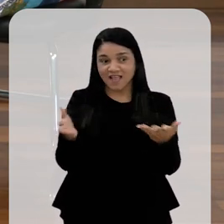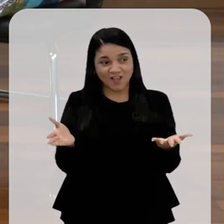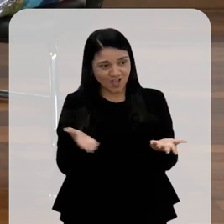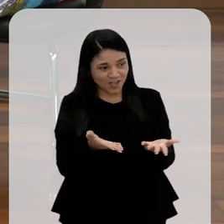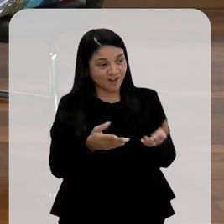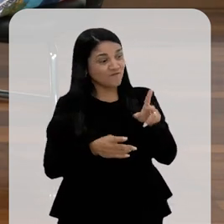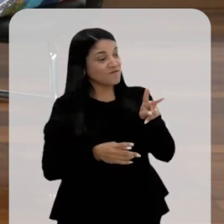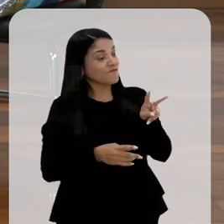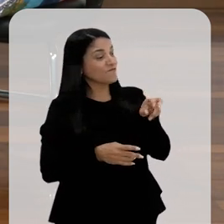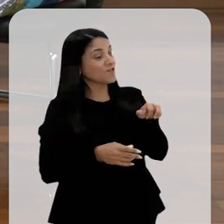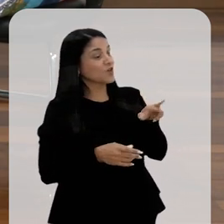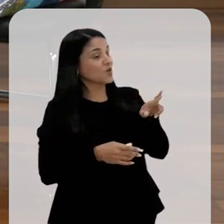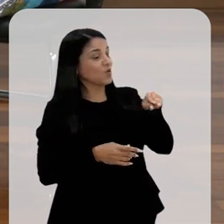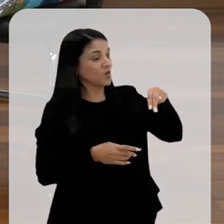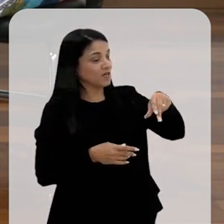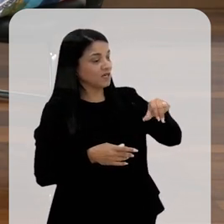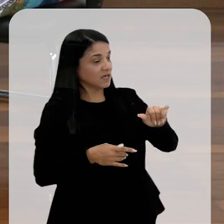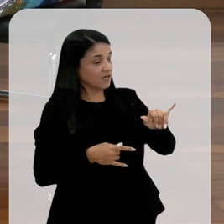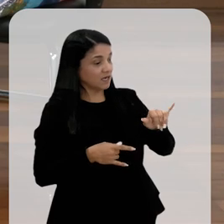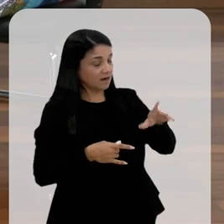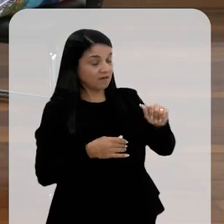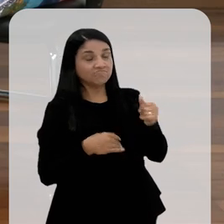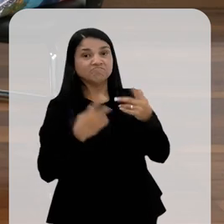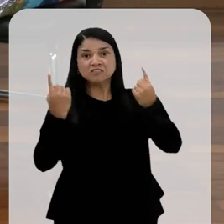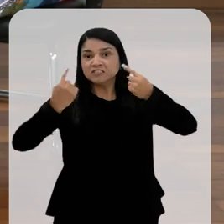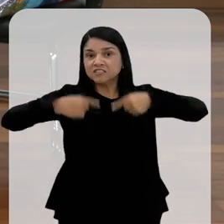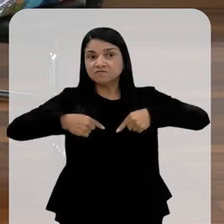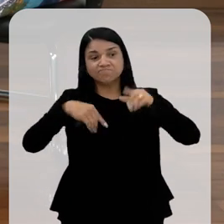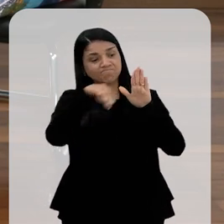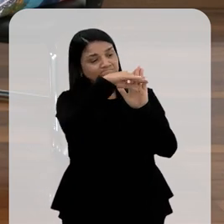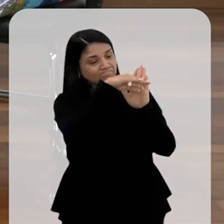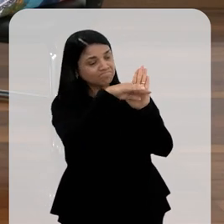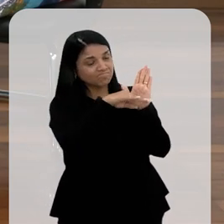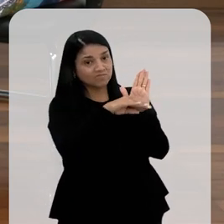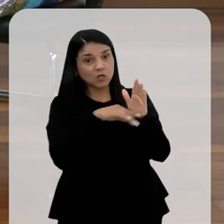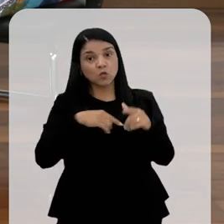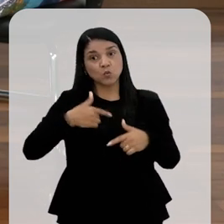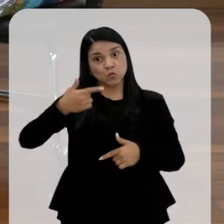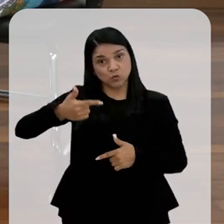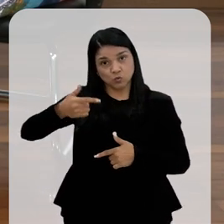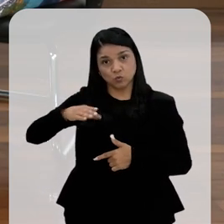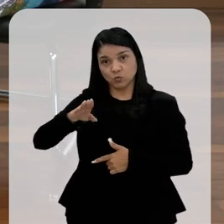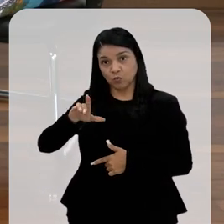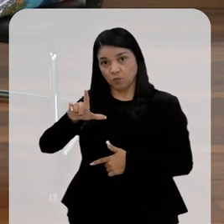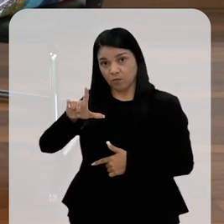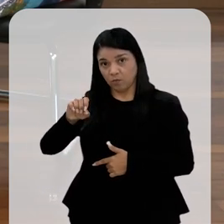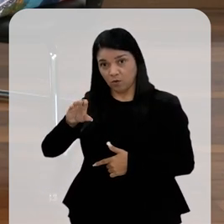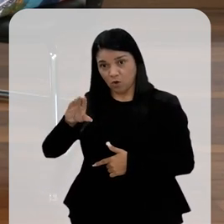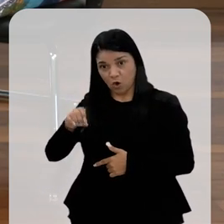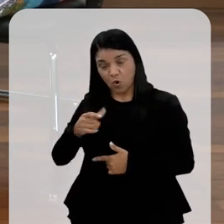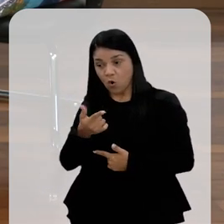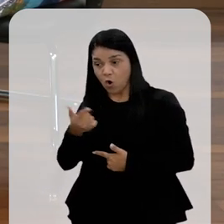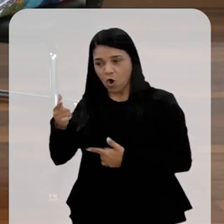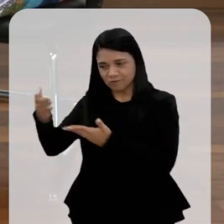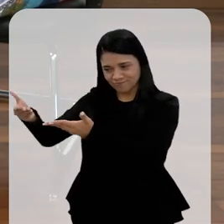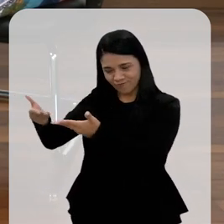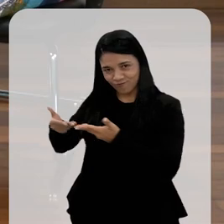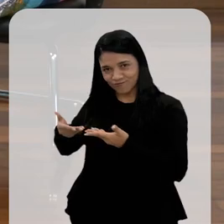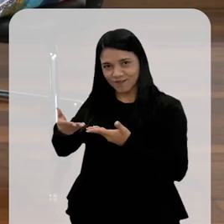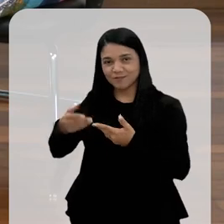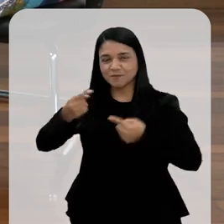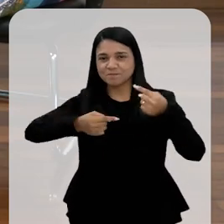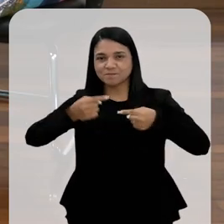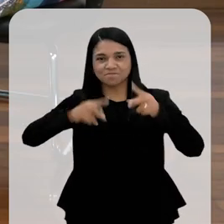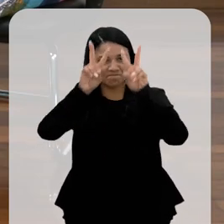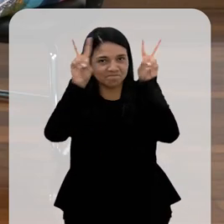Verônica para trazer aí o grande desafio dessa agenda considerando até que a gente vai no segundo bloco trazer um outro especialista, uma outra